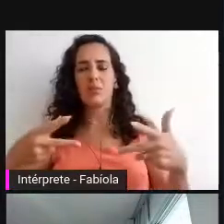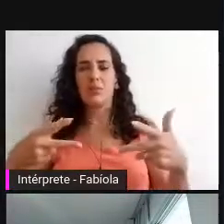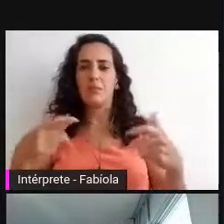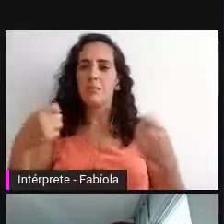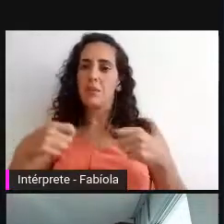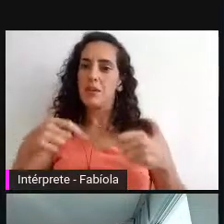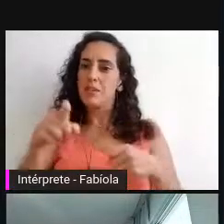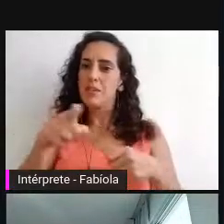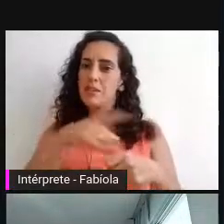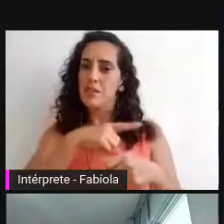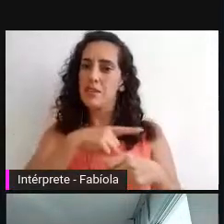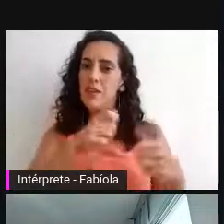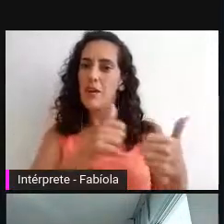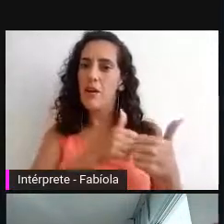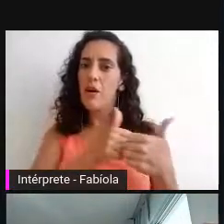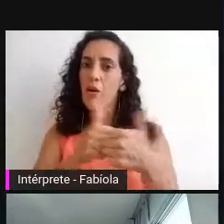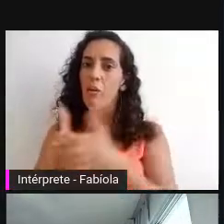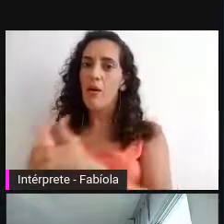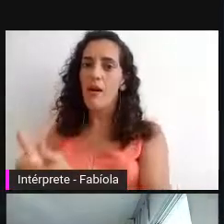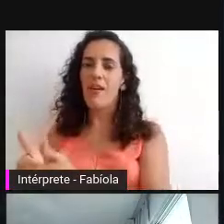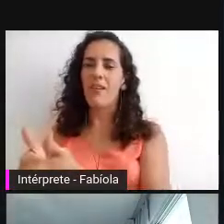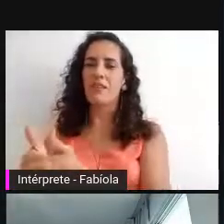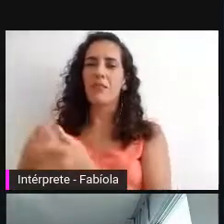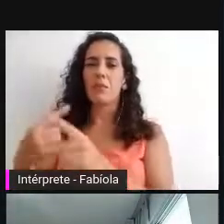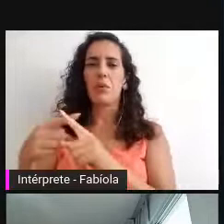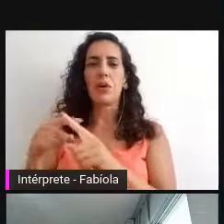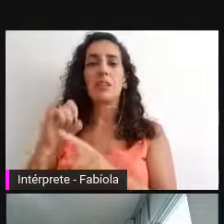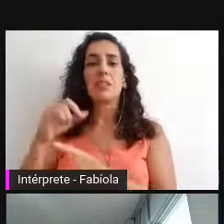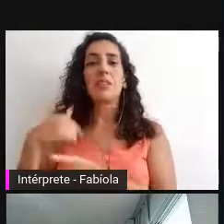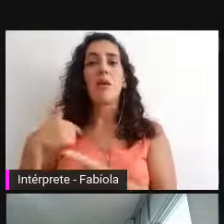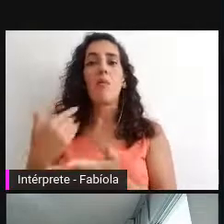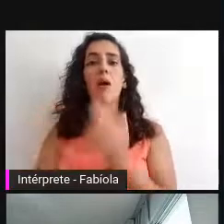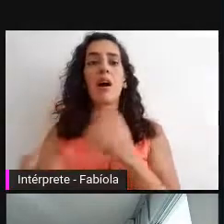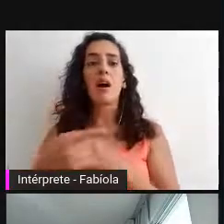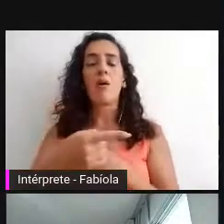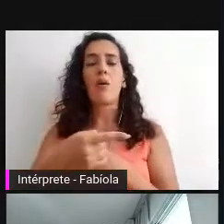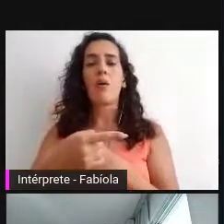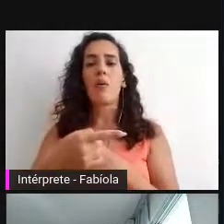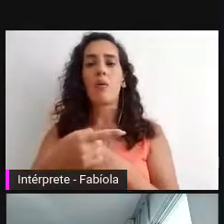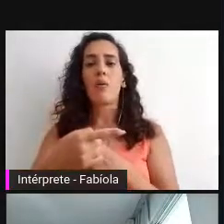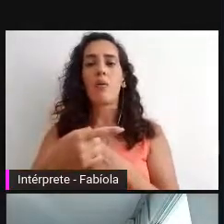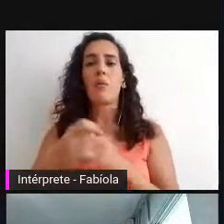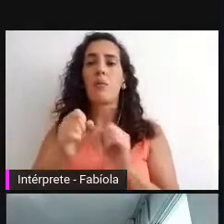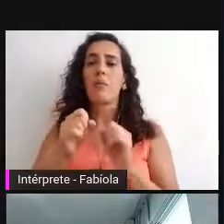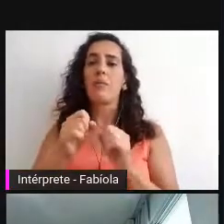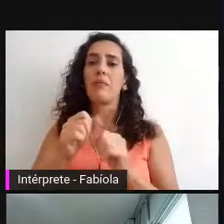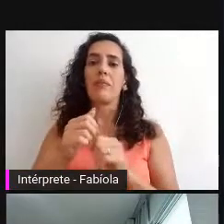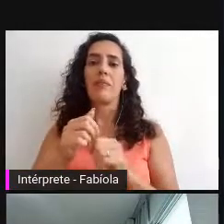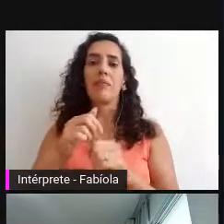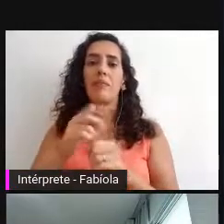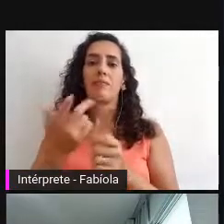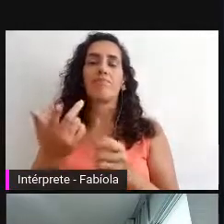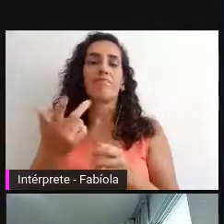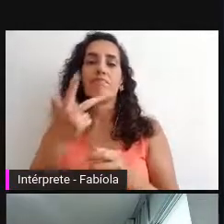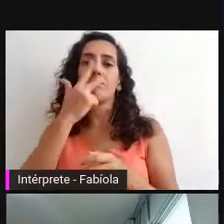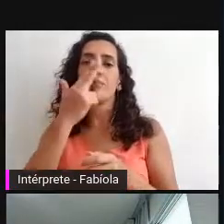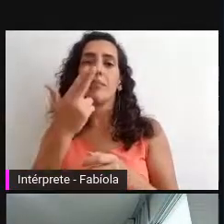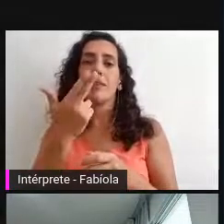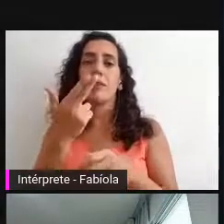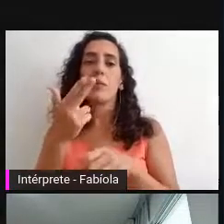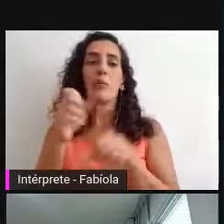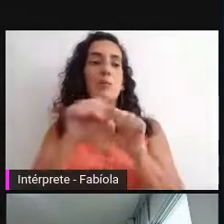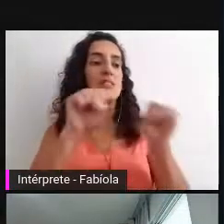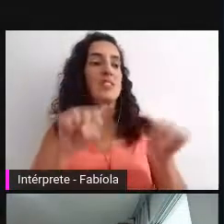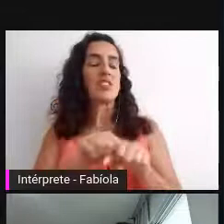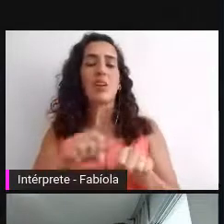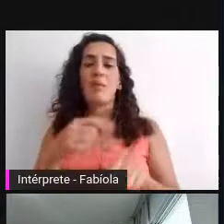Por quê? Porque se eu perco esta linha sai da auscultação do sistema. Eu não sei